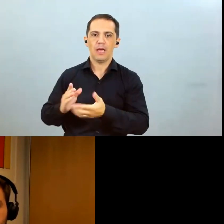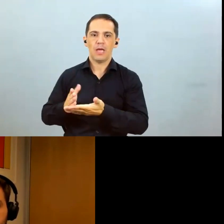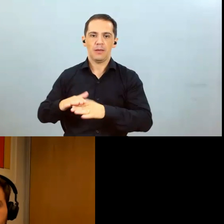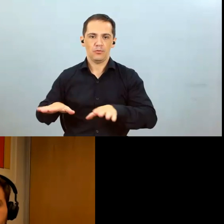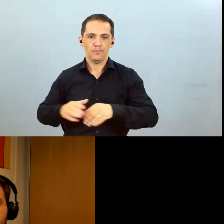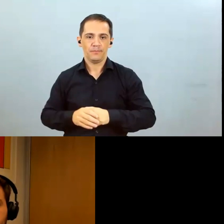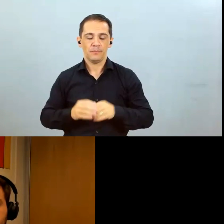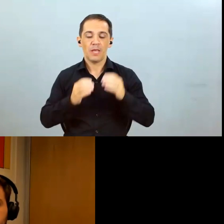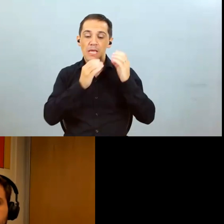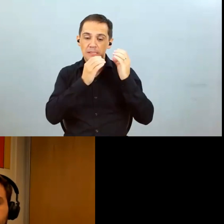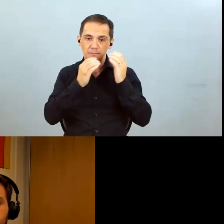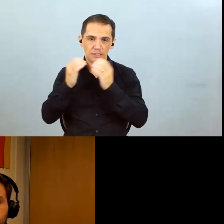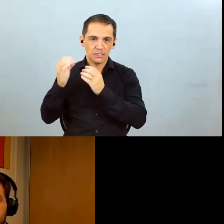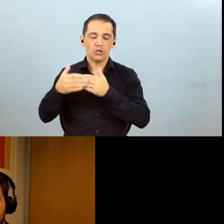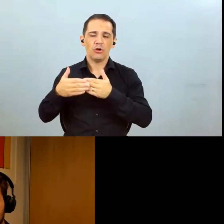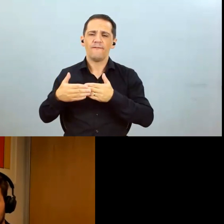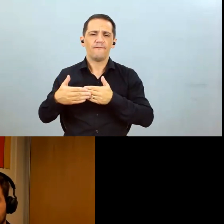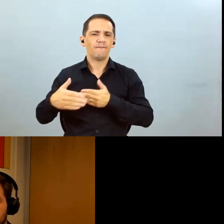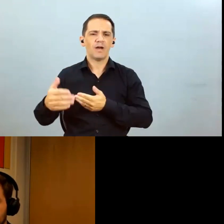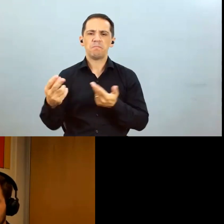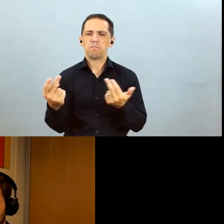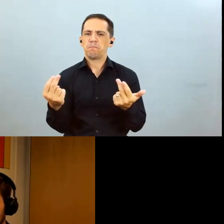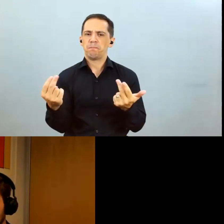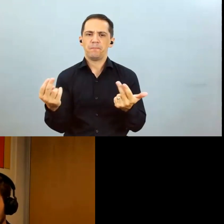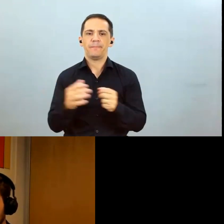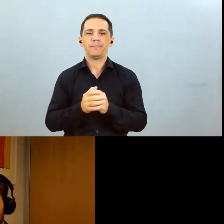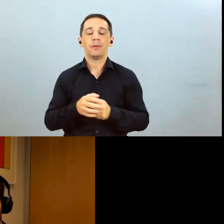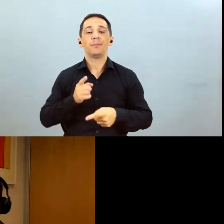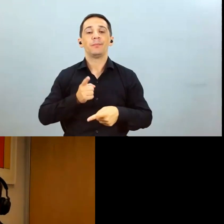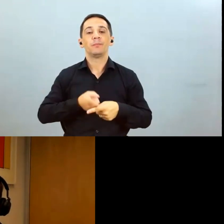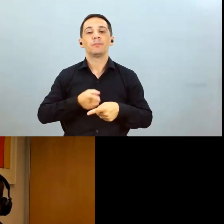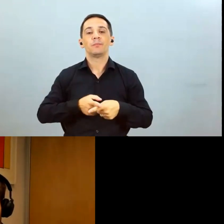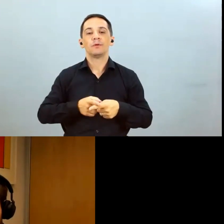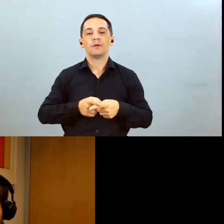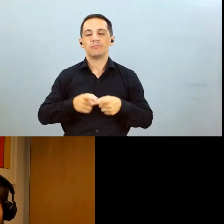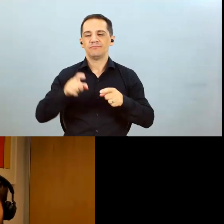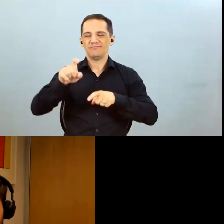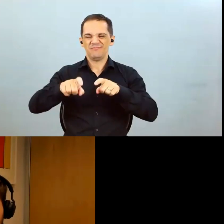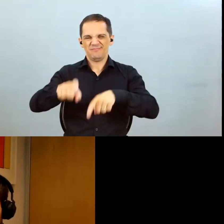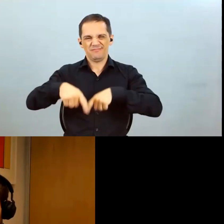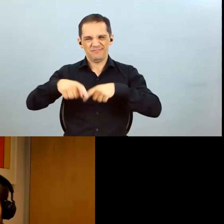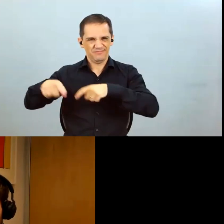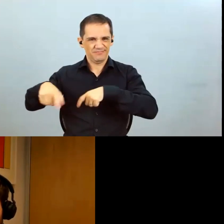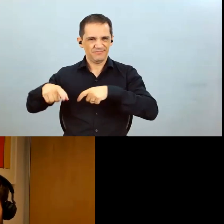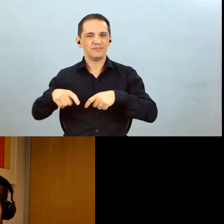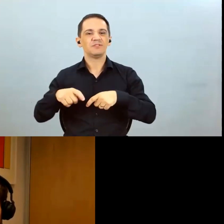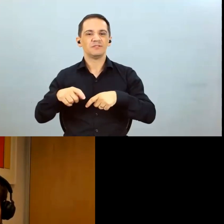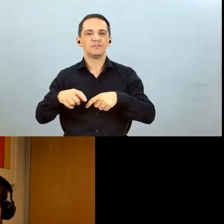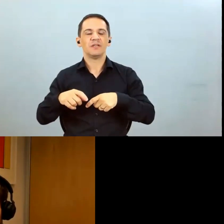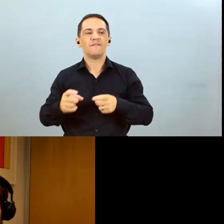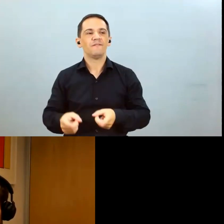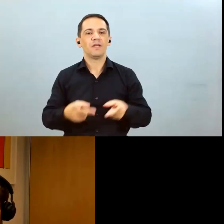algo parecido porque o produtor também está pouco vendido no milho da safra atual e agora vai entrar a colheita